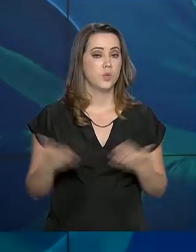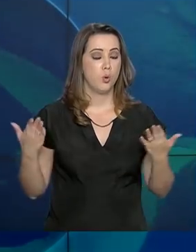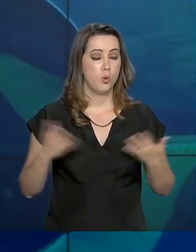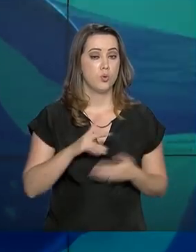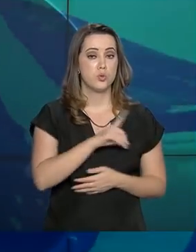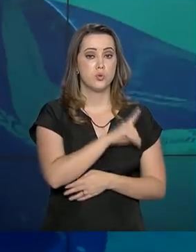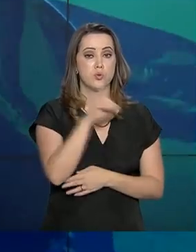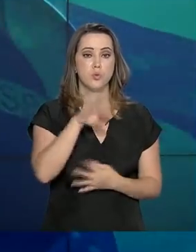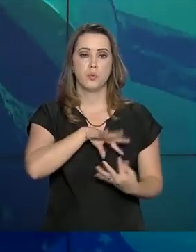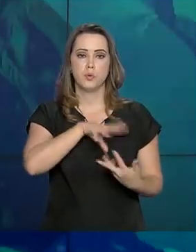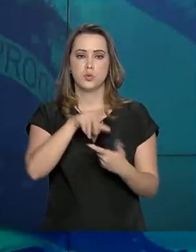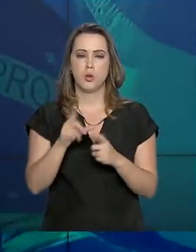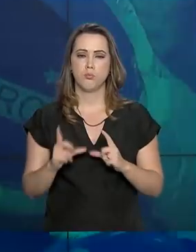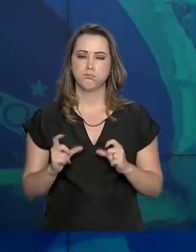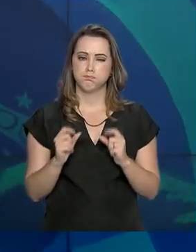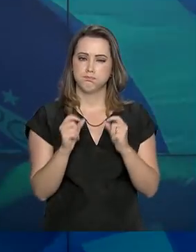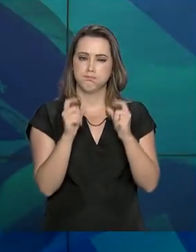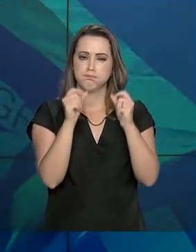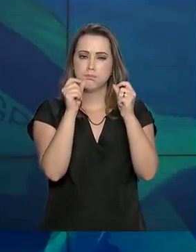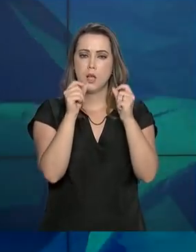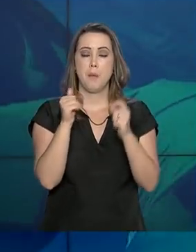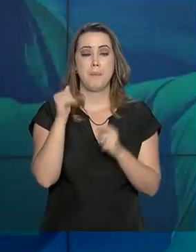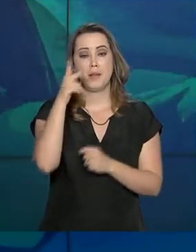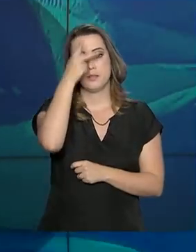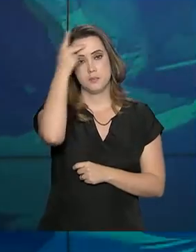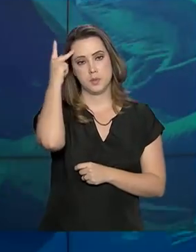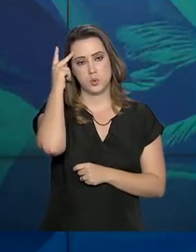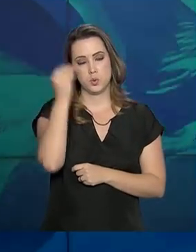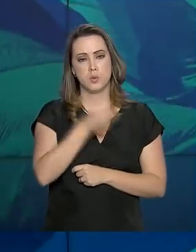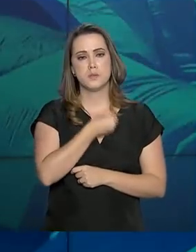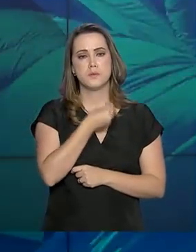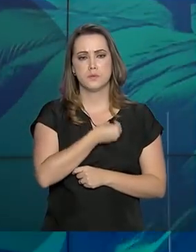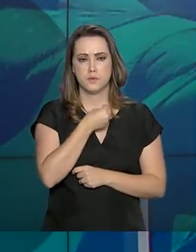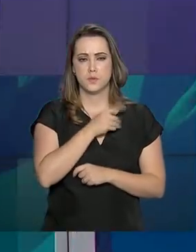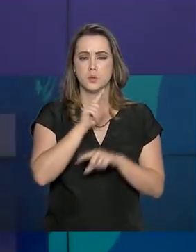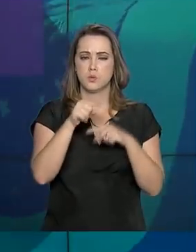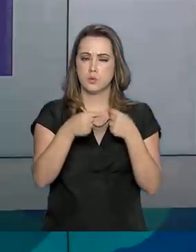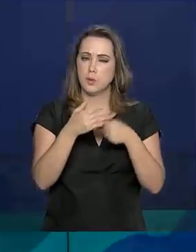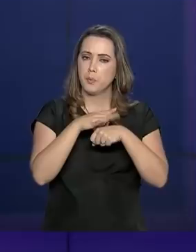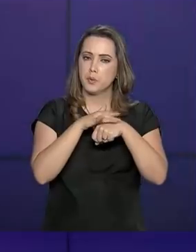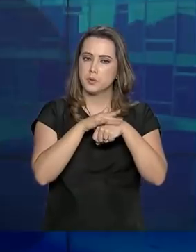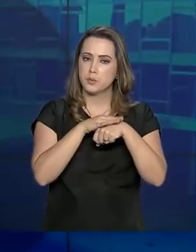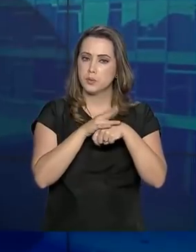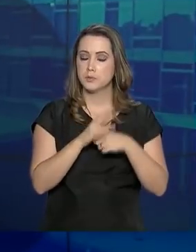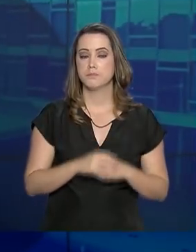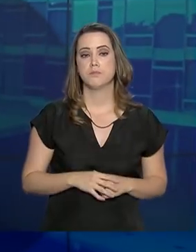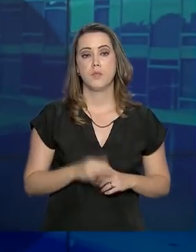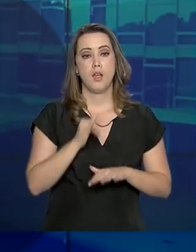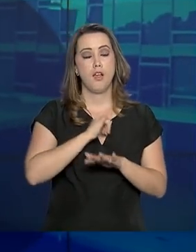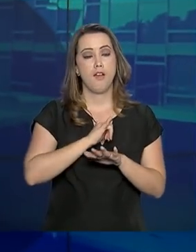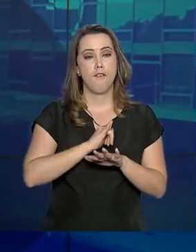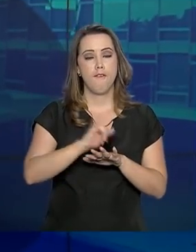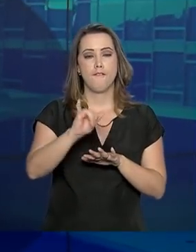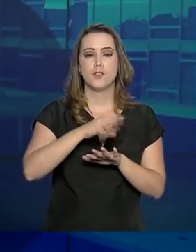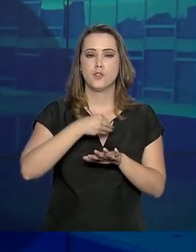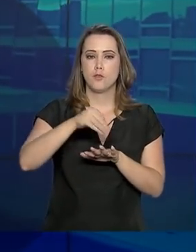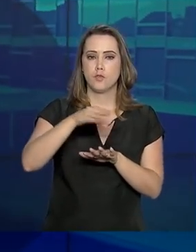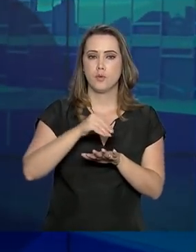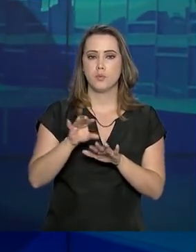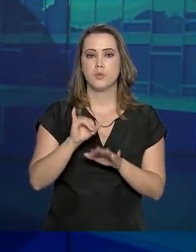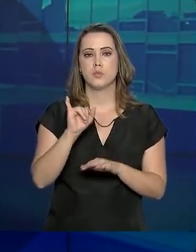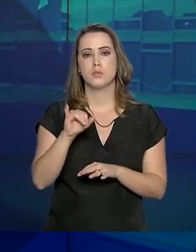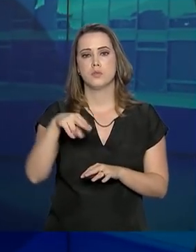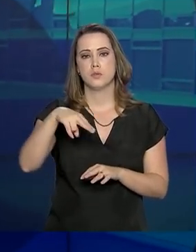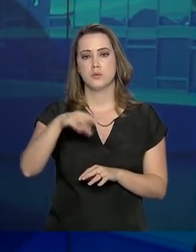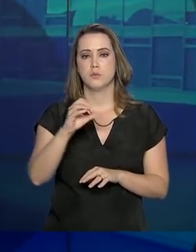mundial do câncer e cada vez mais os pacientes têm sobrevivido à doença. A informação é do Instituto Nacional de Câncer,